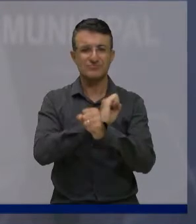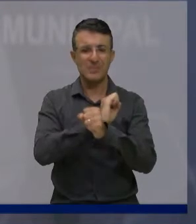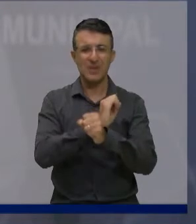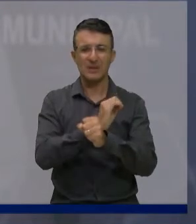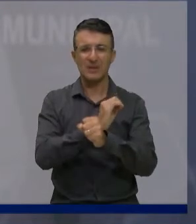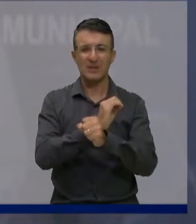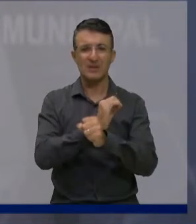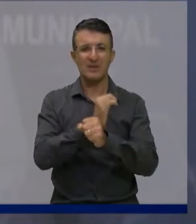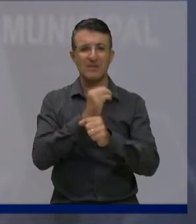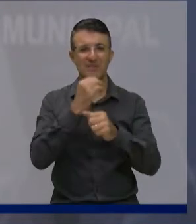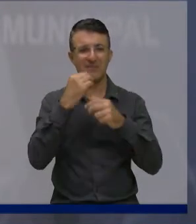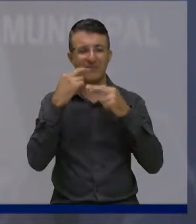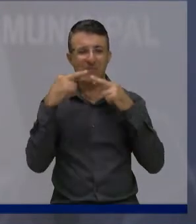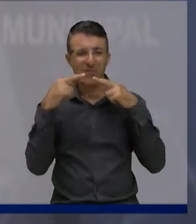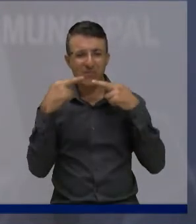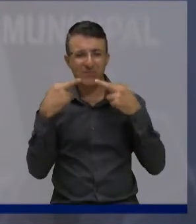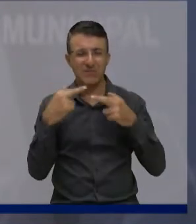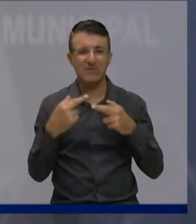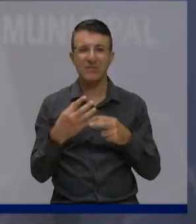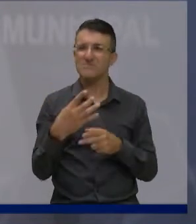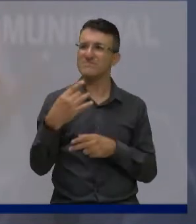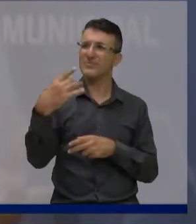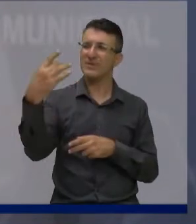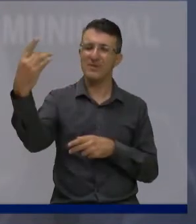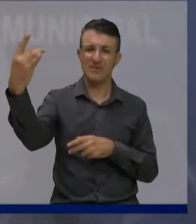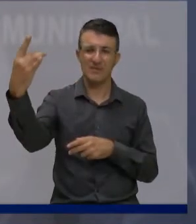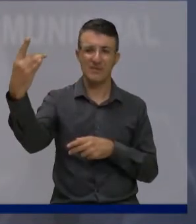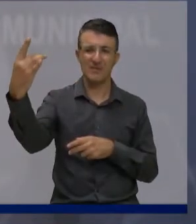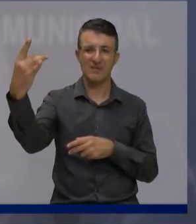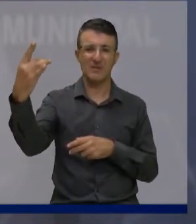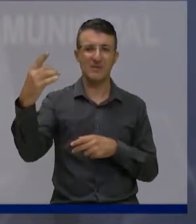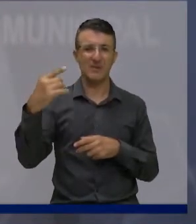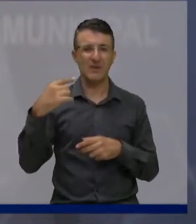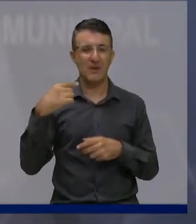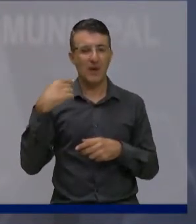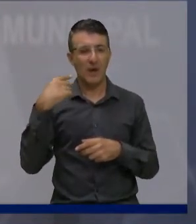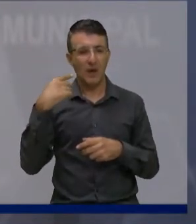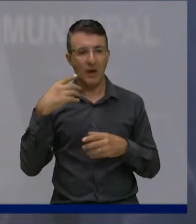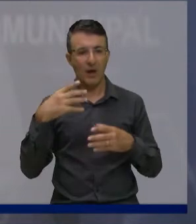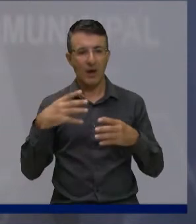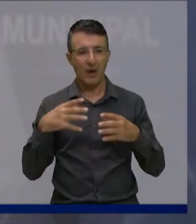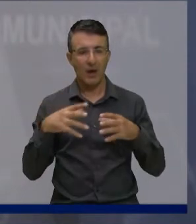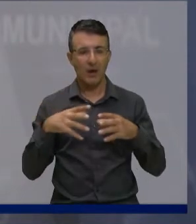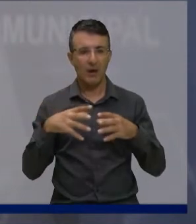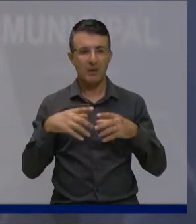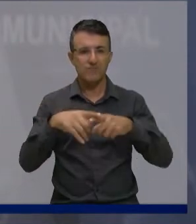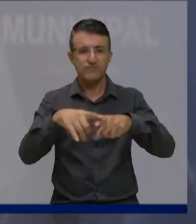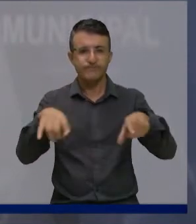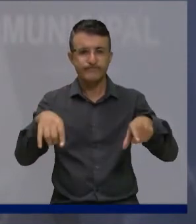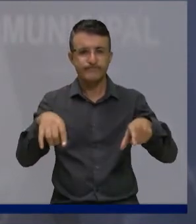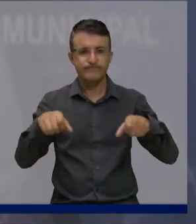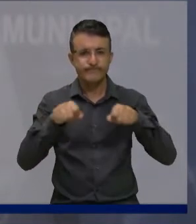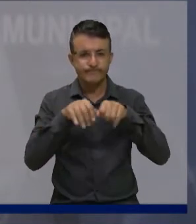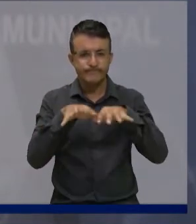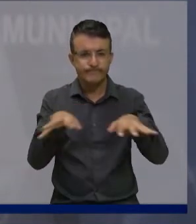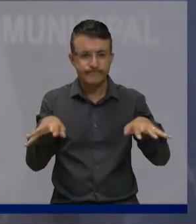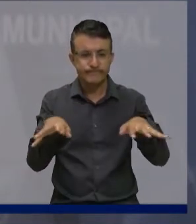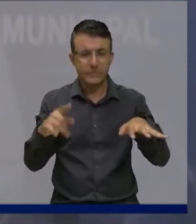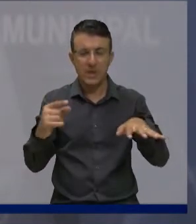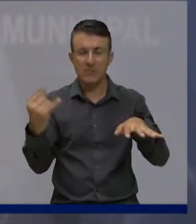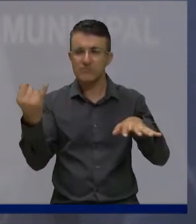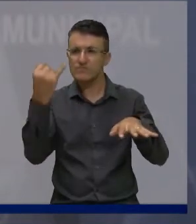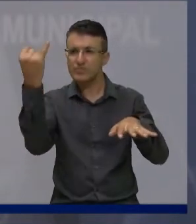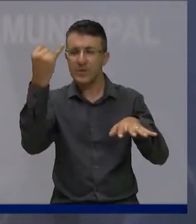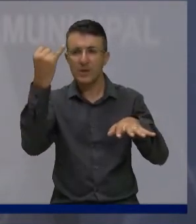que precisa realmente buscar estar por dentro daquilo que acontece, não tenho dúvida disso,